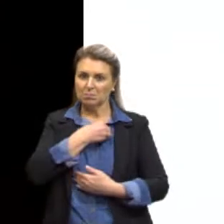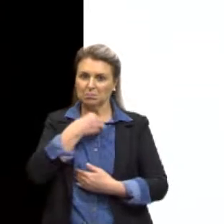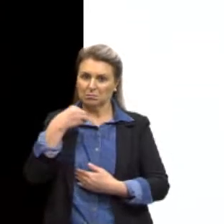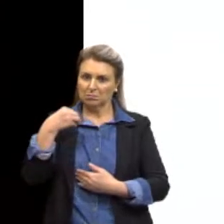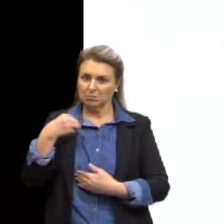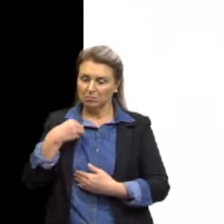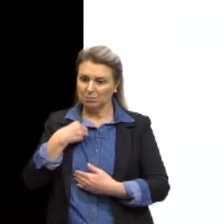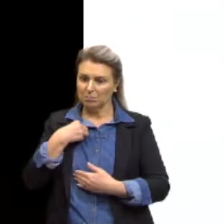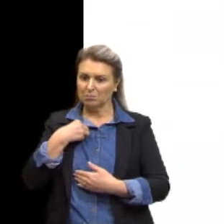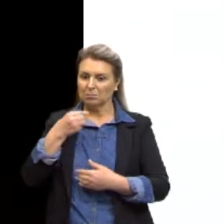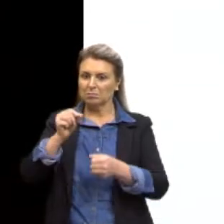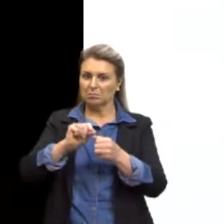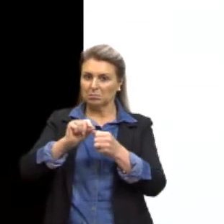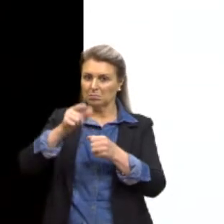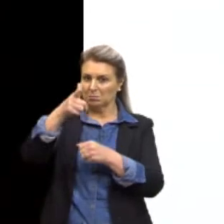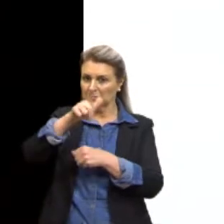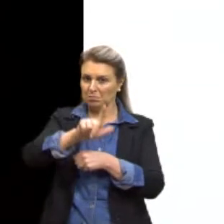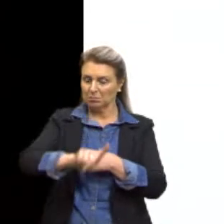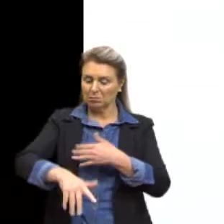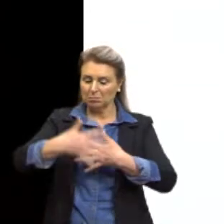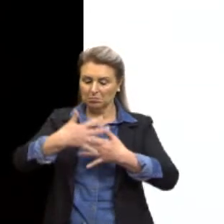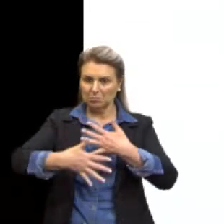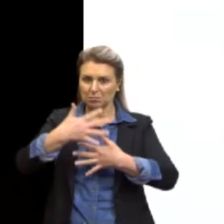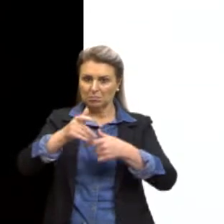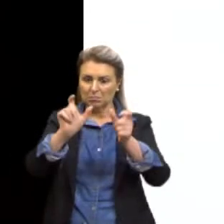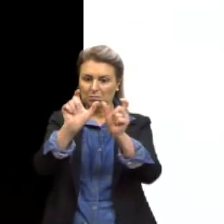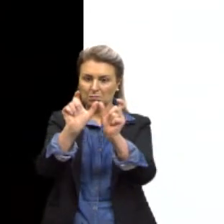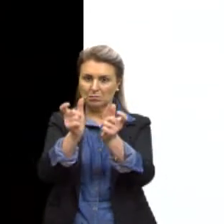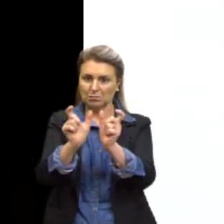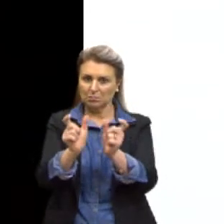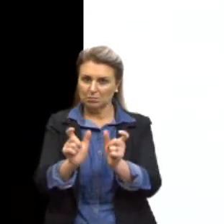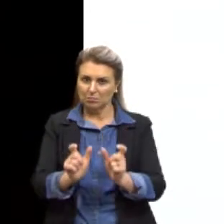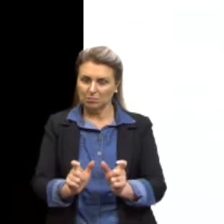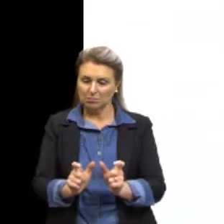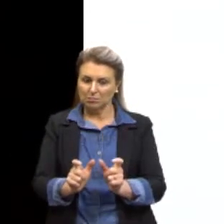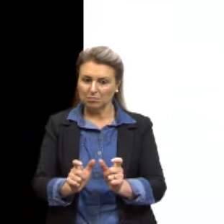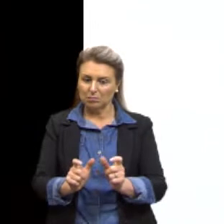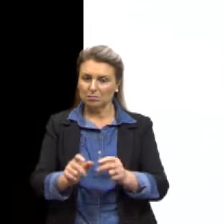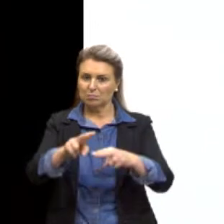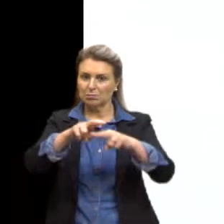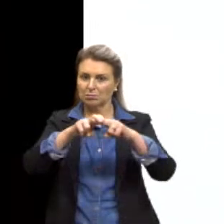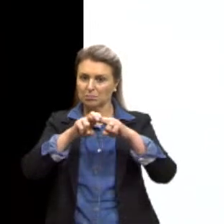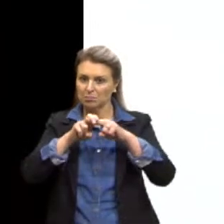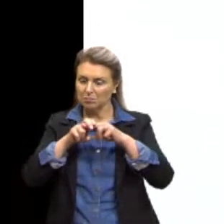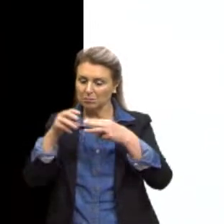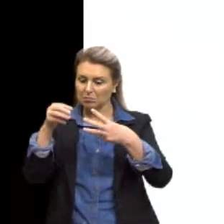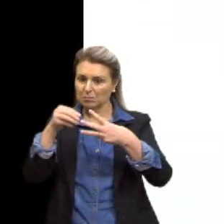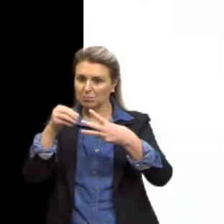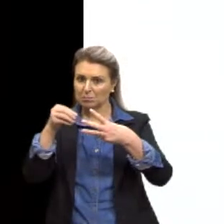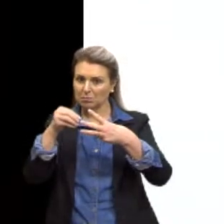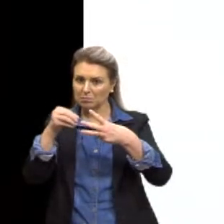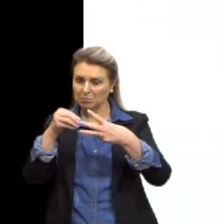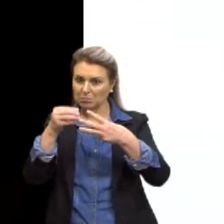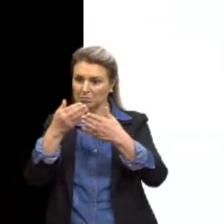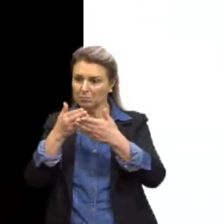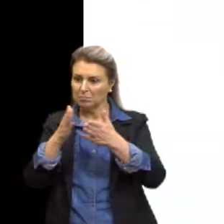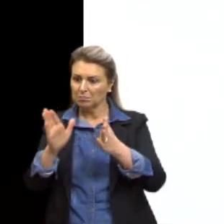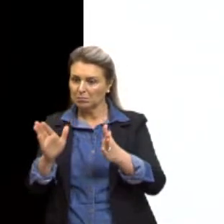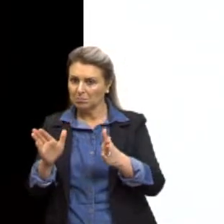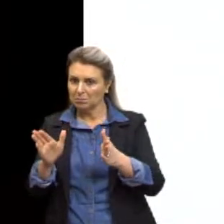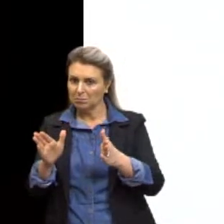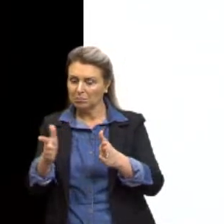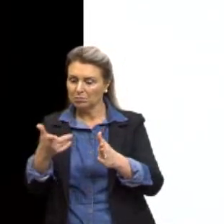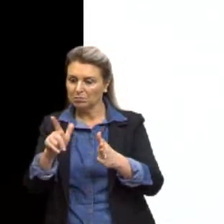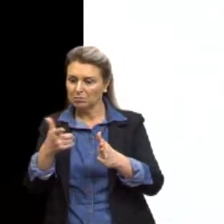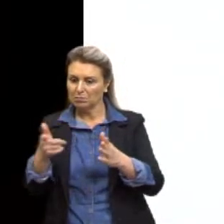regeneração de tecidos e órgãos, cujas células perdidas não têm capacidade